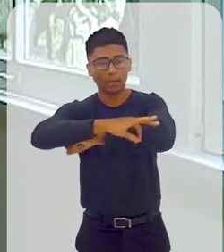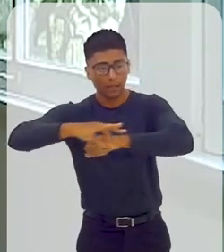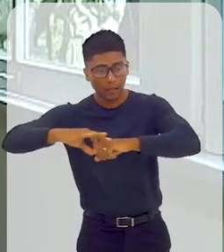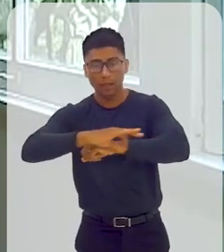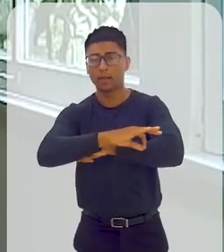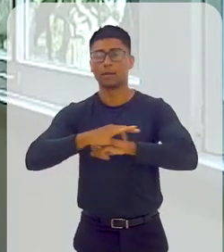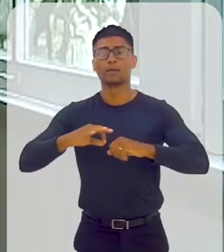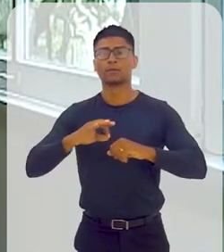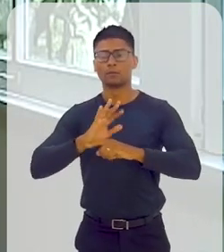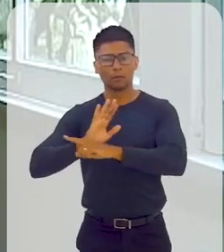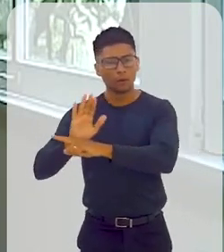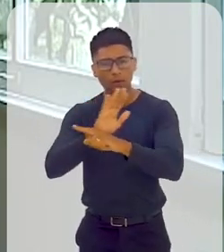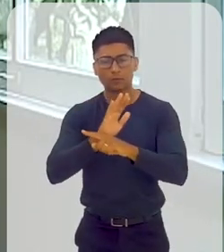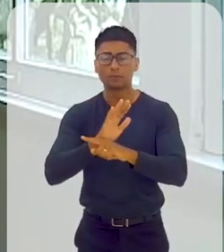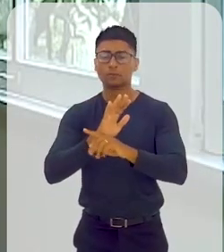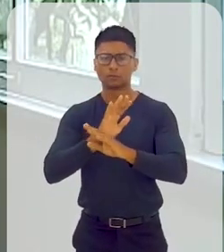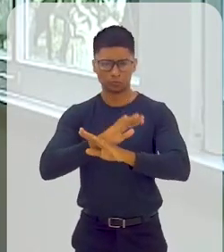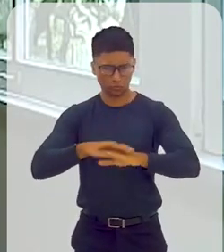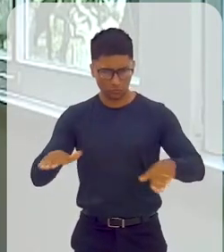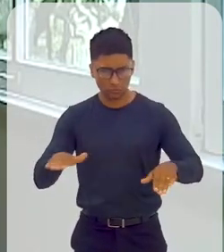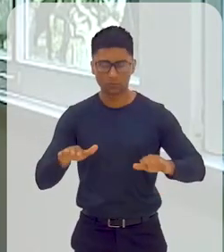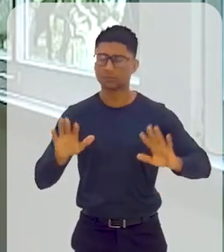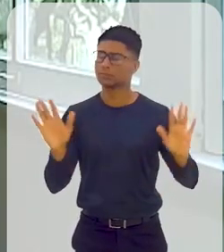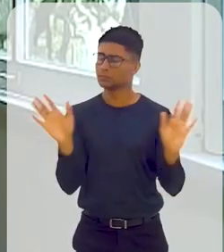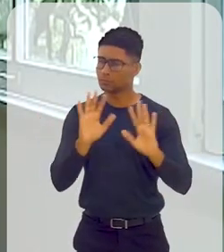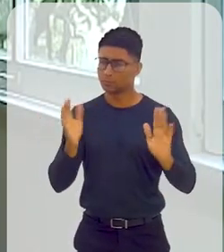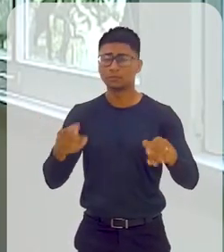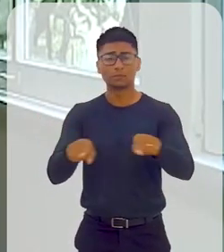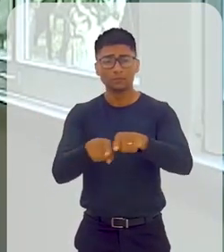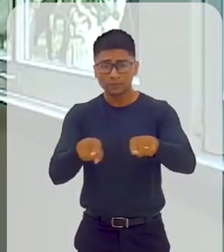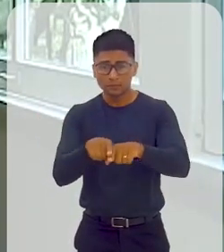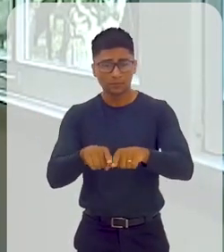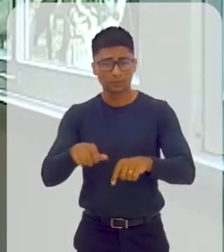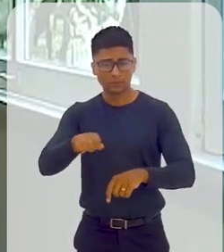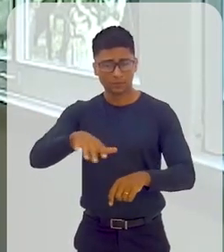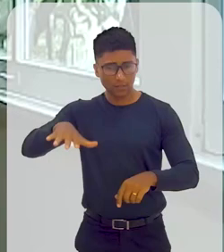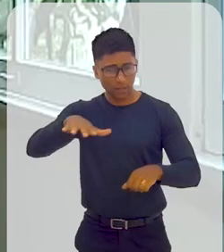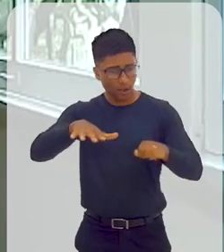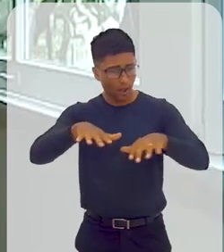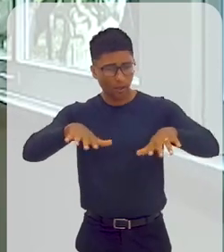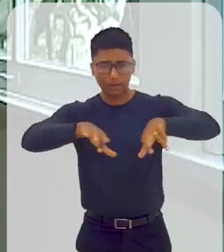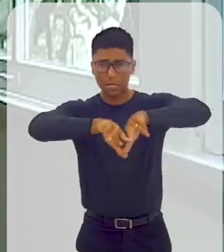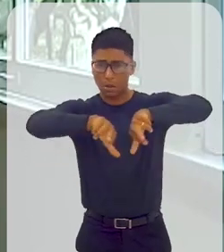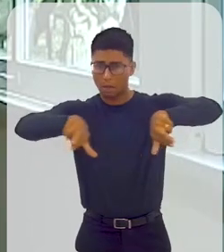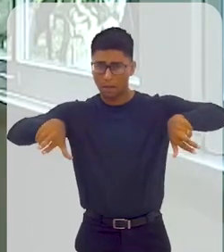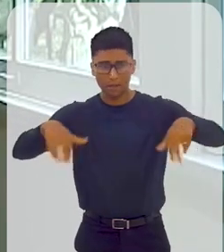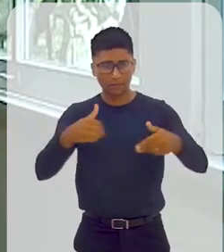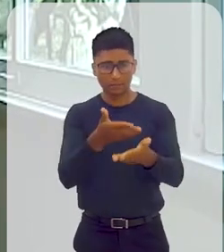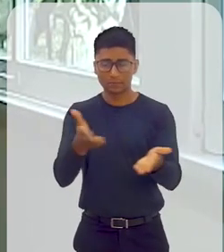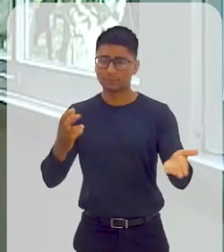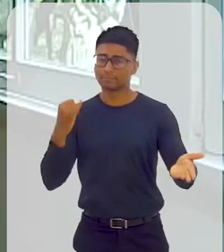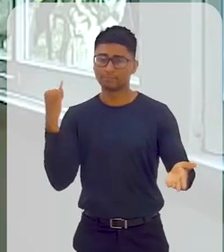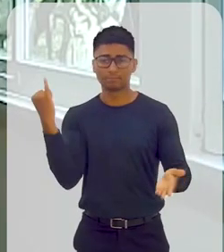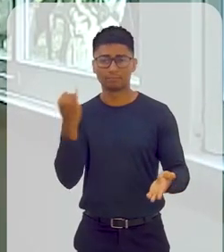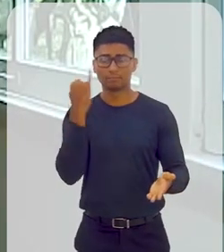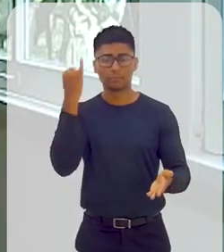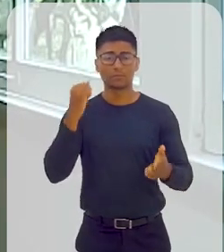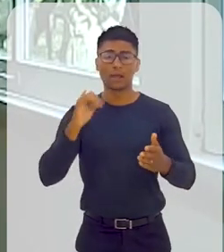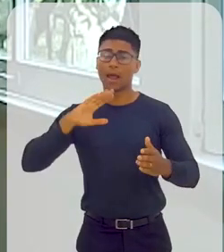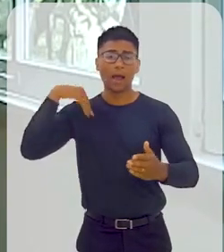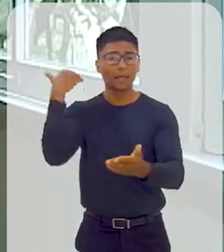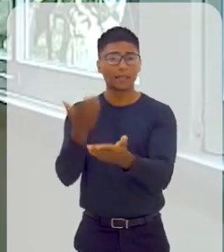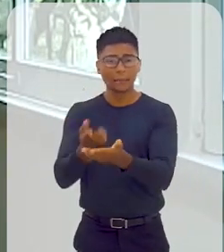que é importantíssima, que vai até um peão. Então, é isso que a gente tem que pensar.